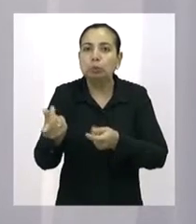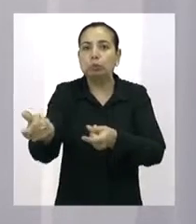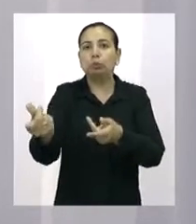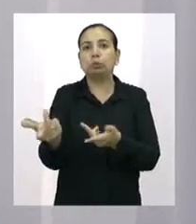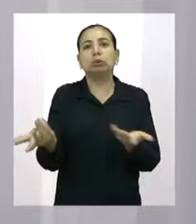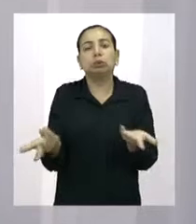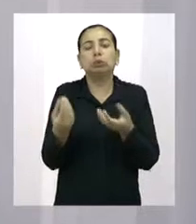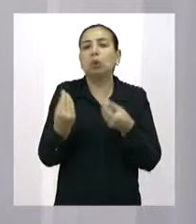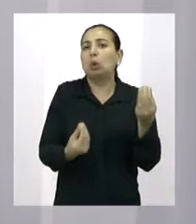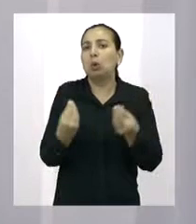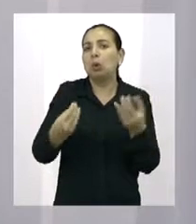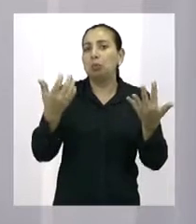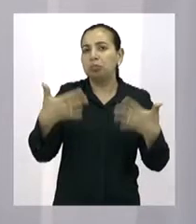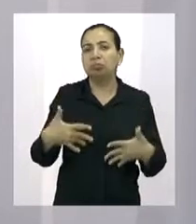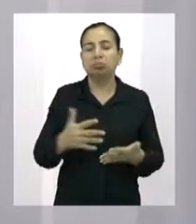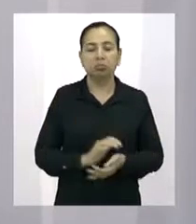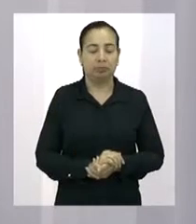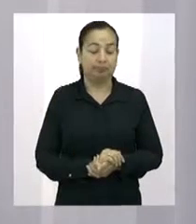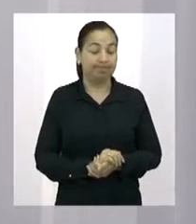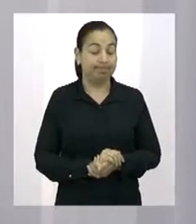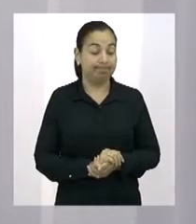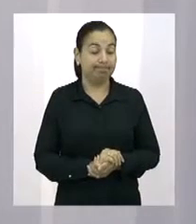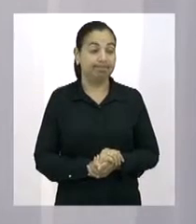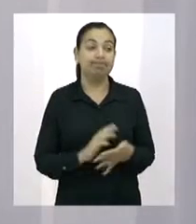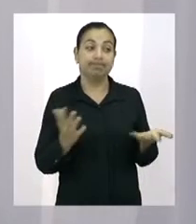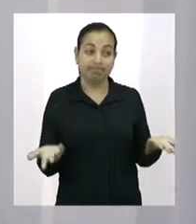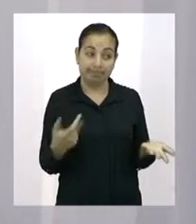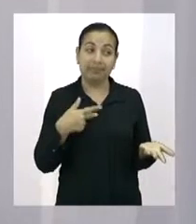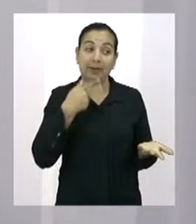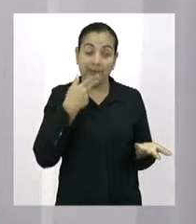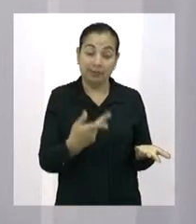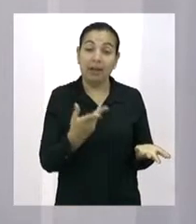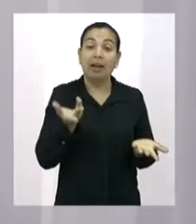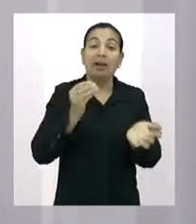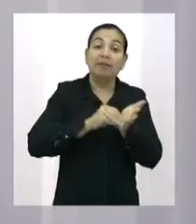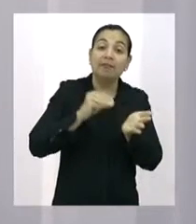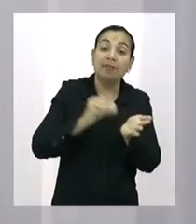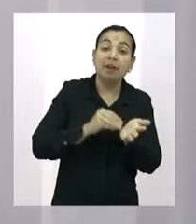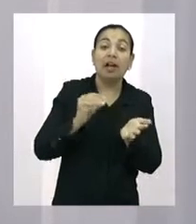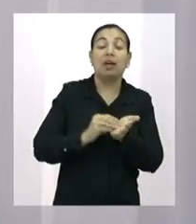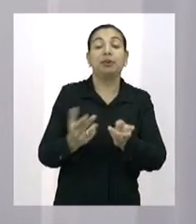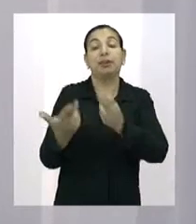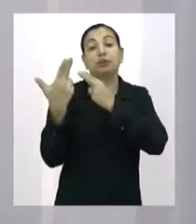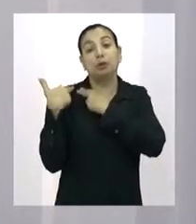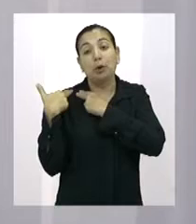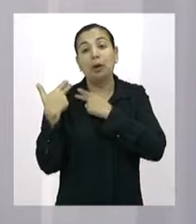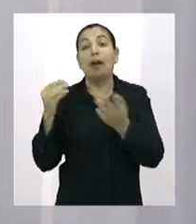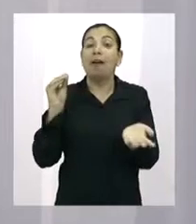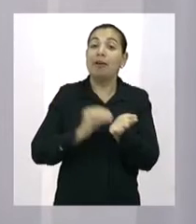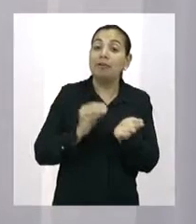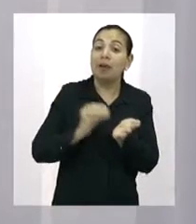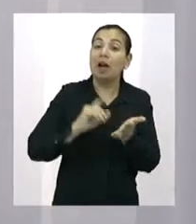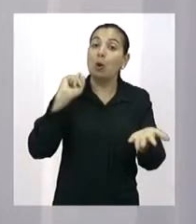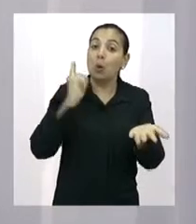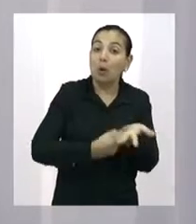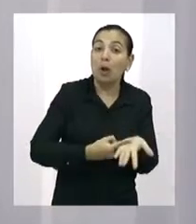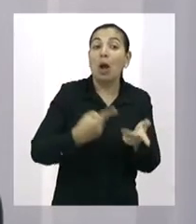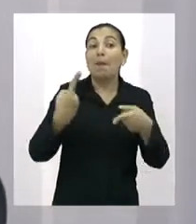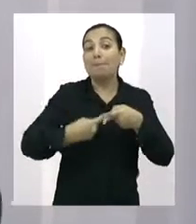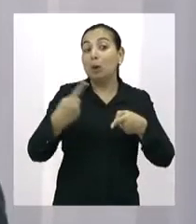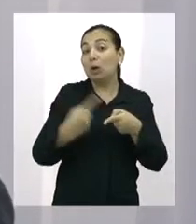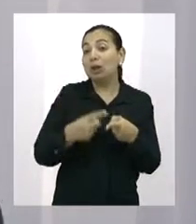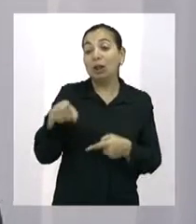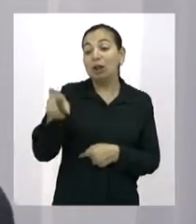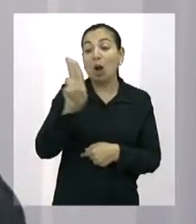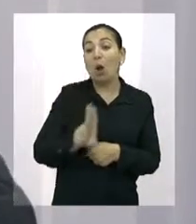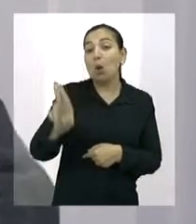O que falta é responsabilidade, compromisso, é utilizar material de qualidade. Ah,